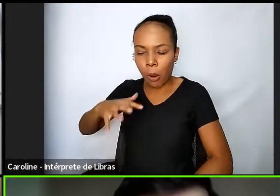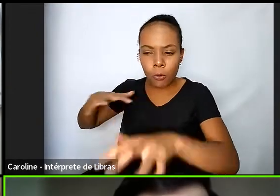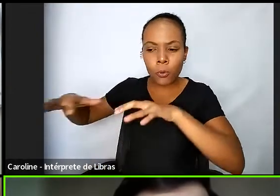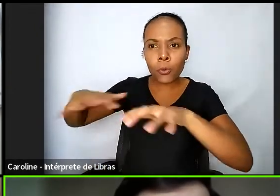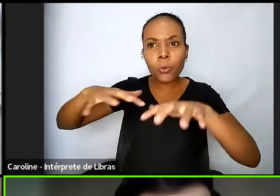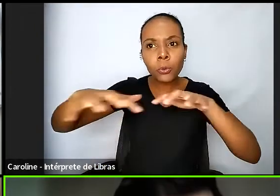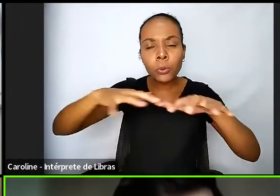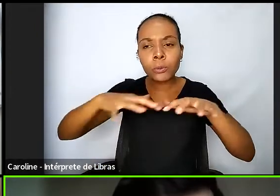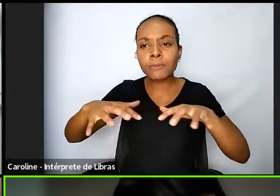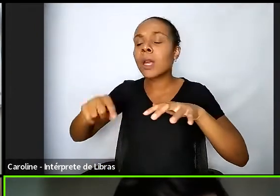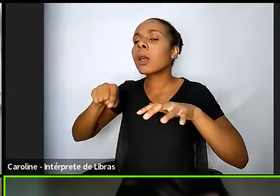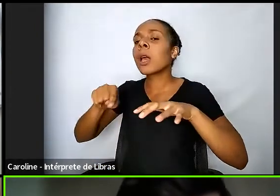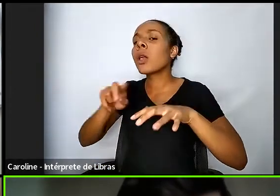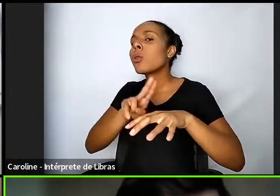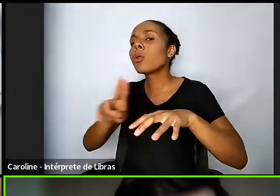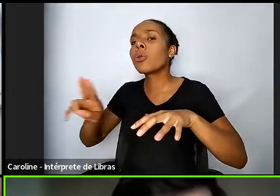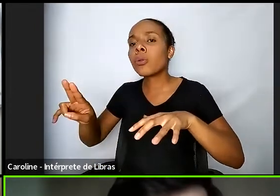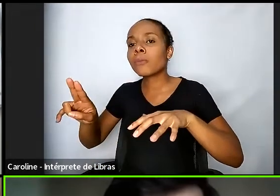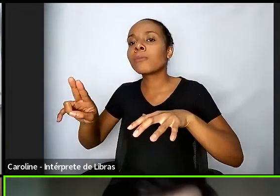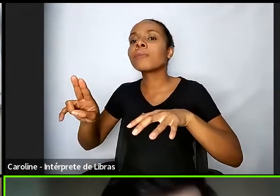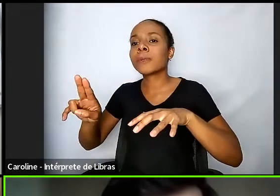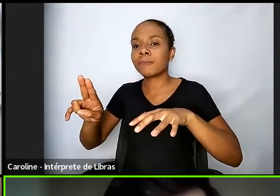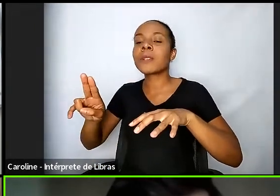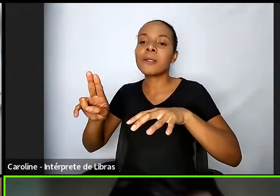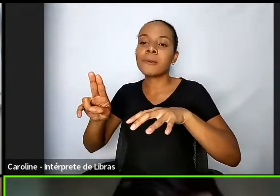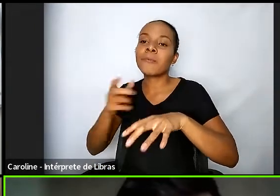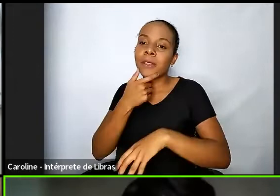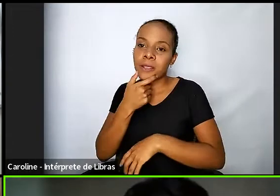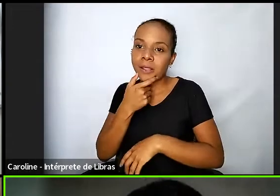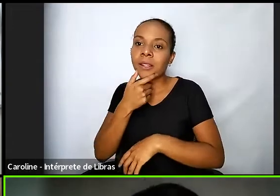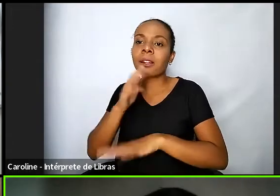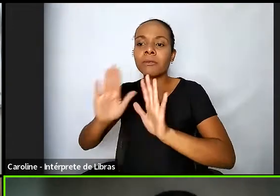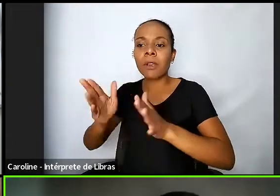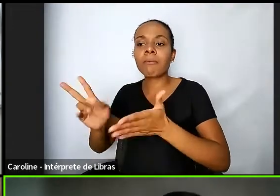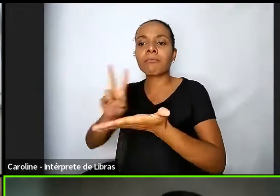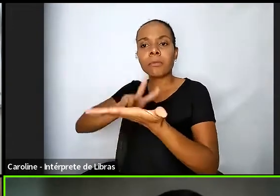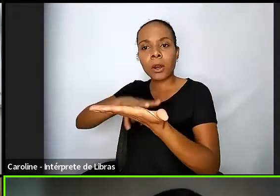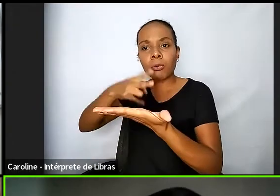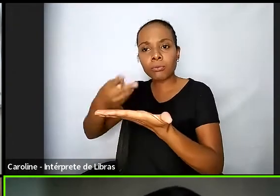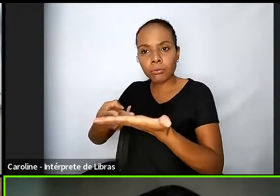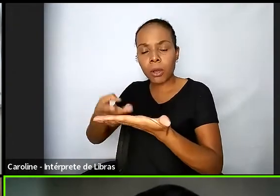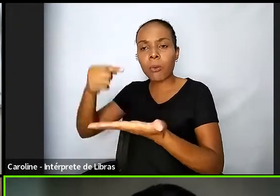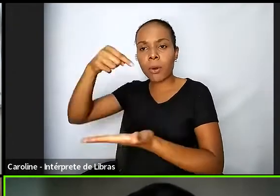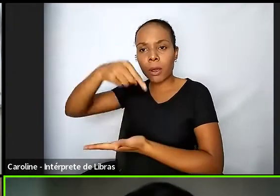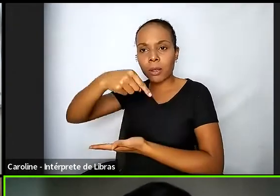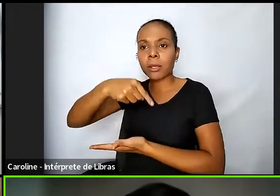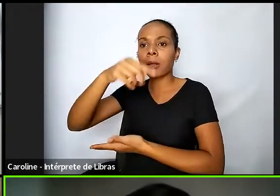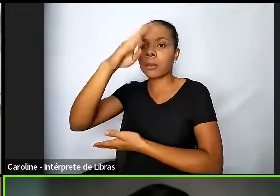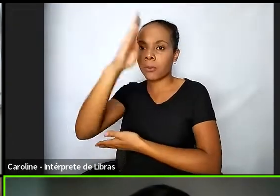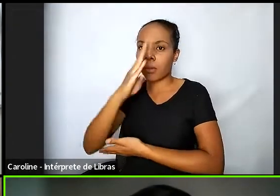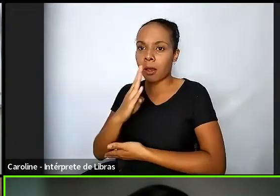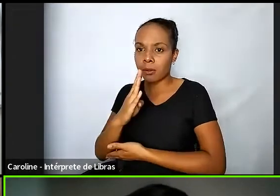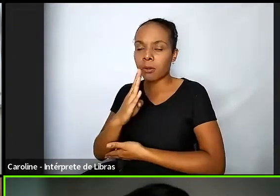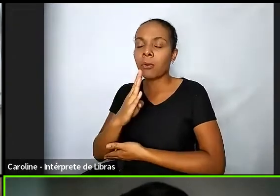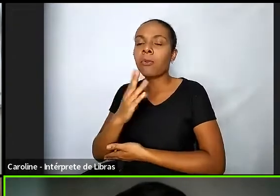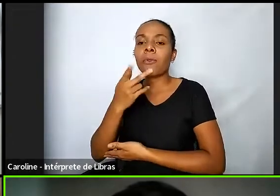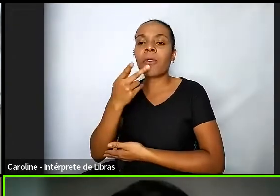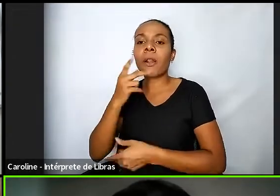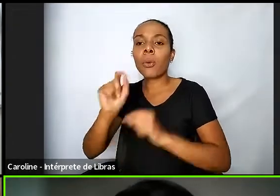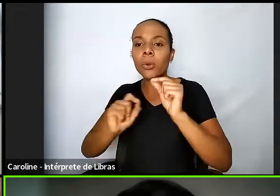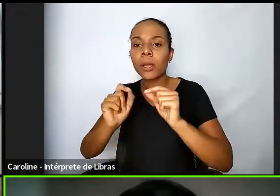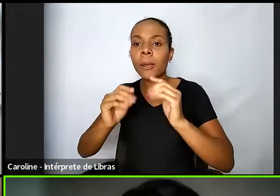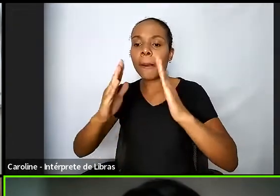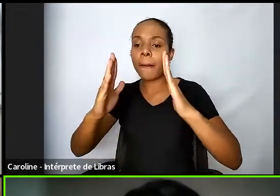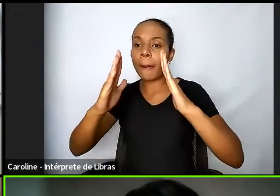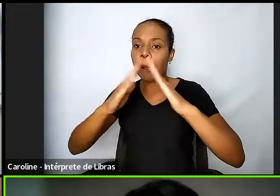deu o nome de Housing First né que foi traduzido aqui no Brasil e Portugal por moradia primeiro mas que hoje